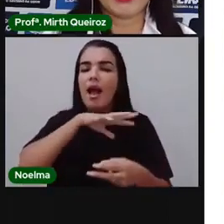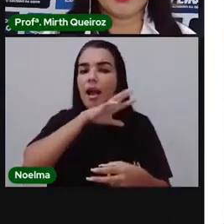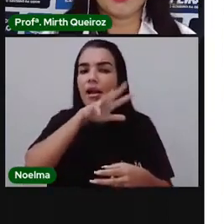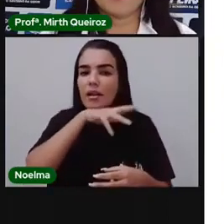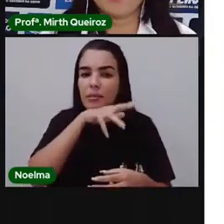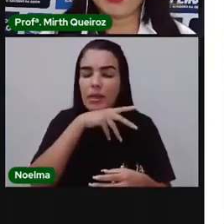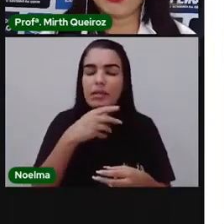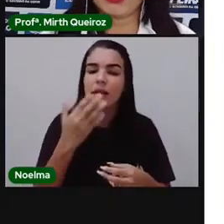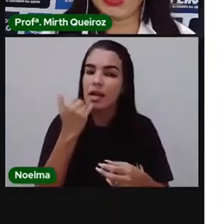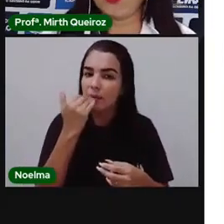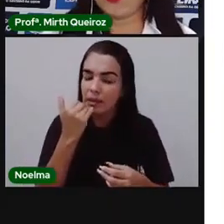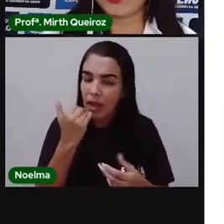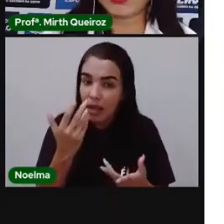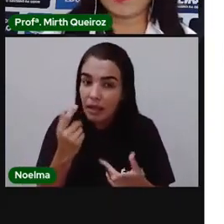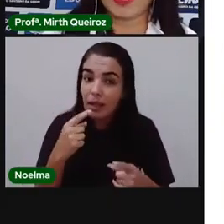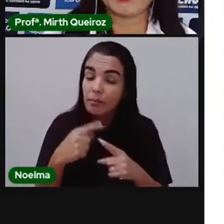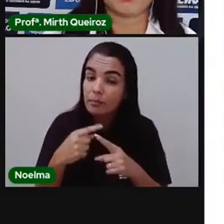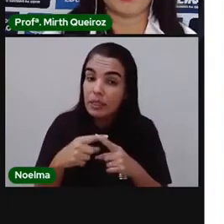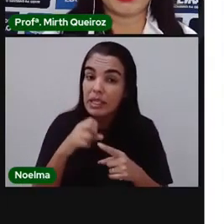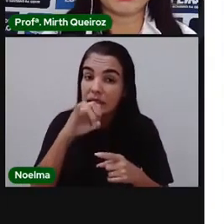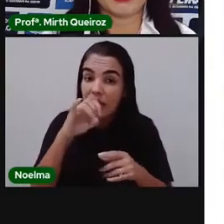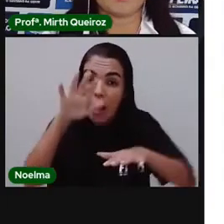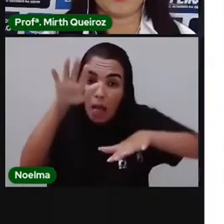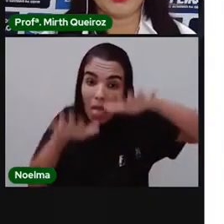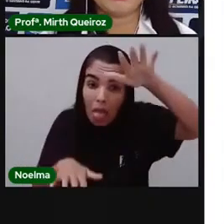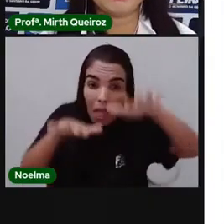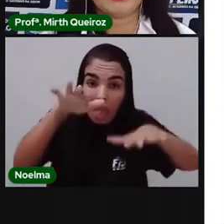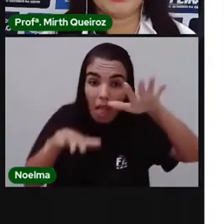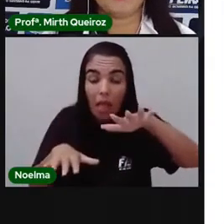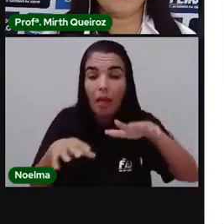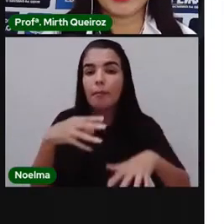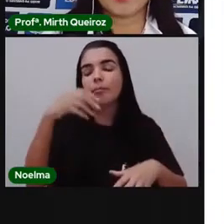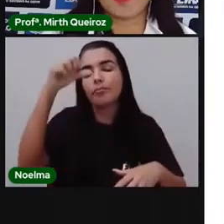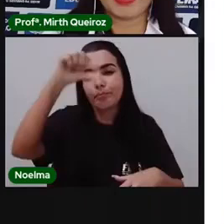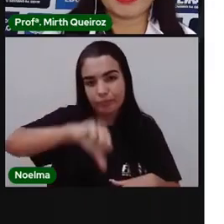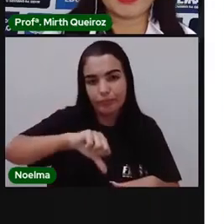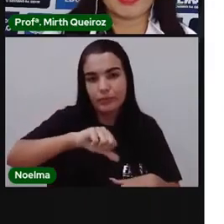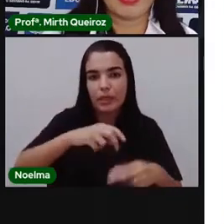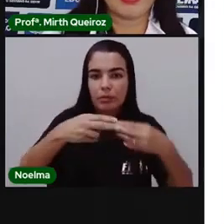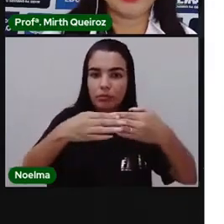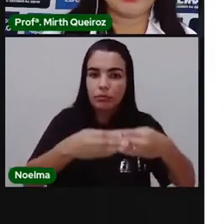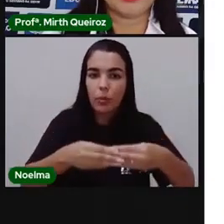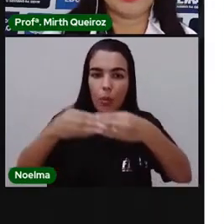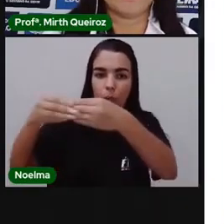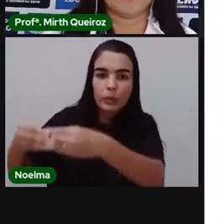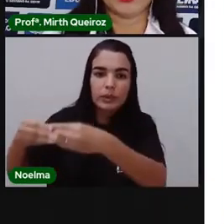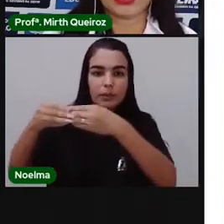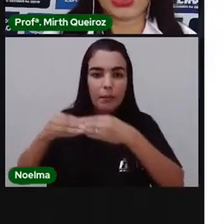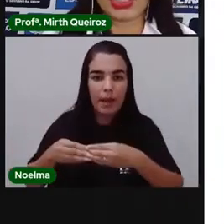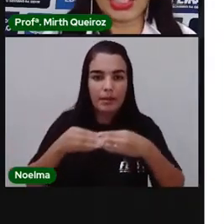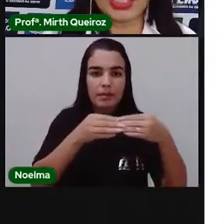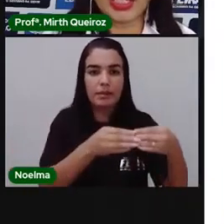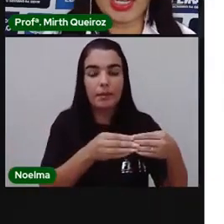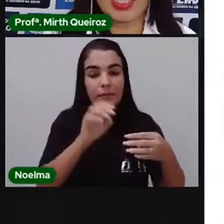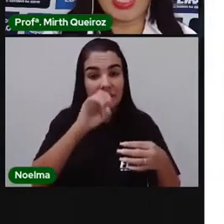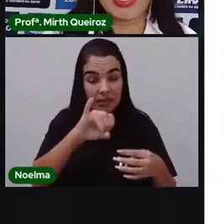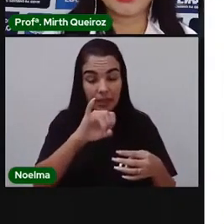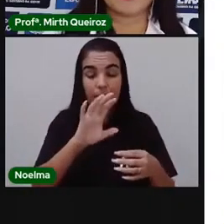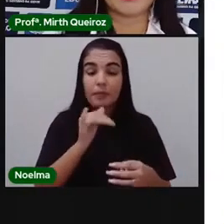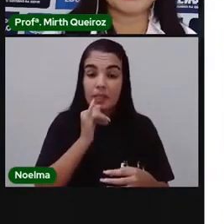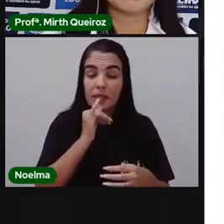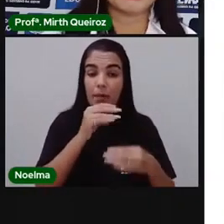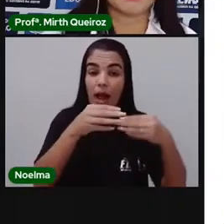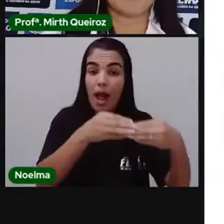poderia prejudicar algumas espécies. Por exemplo, se uma espécie fosse extinta,